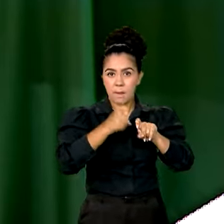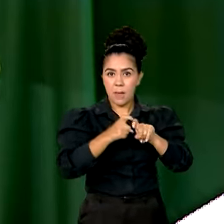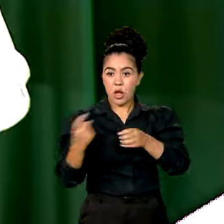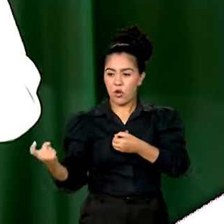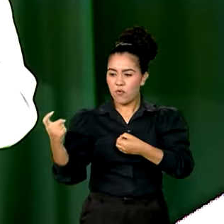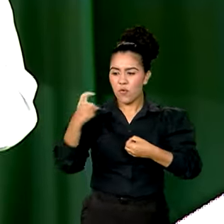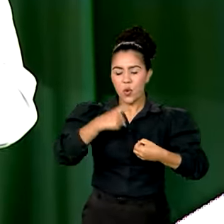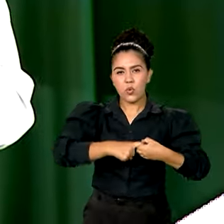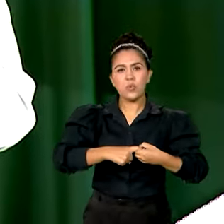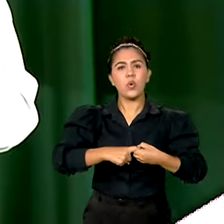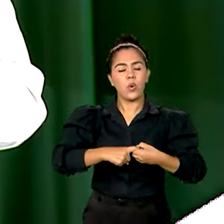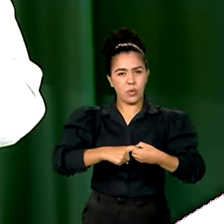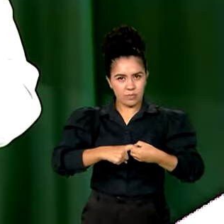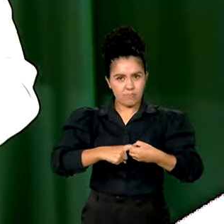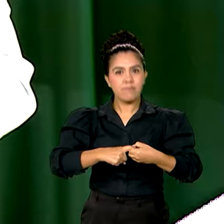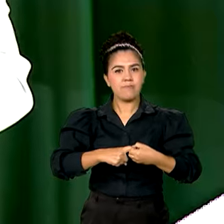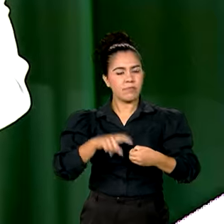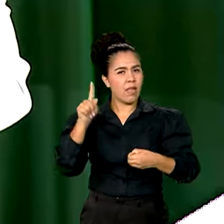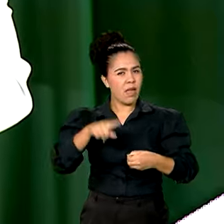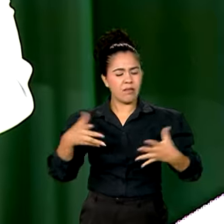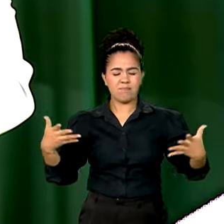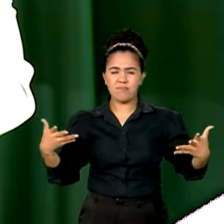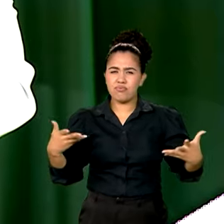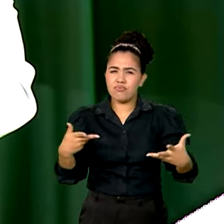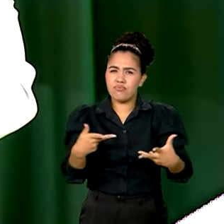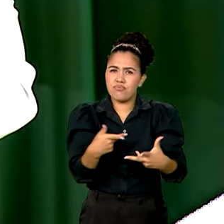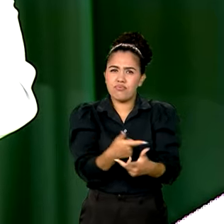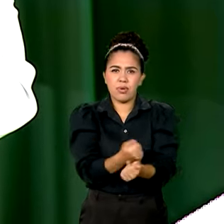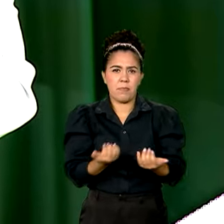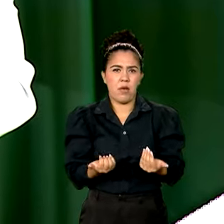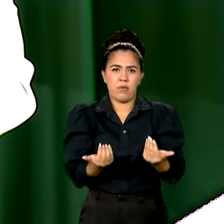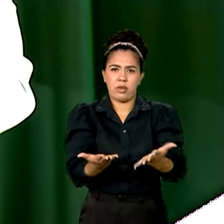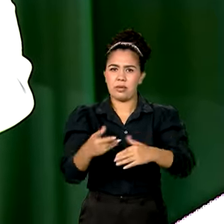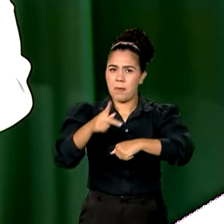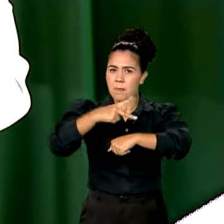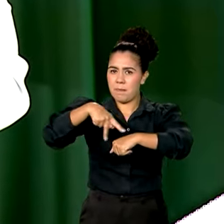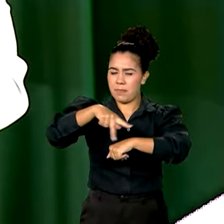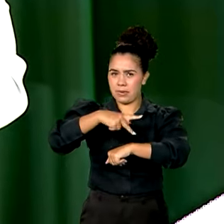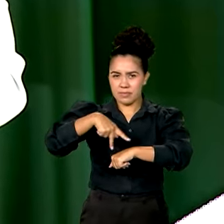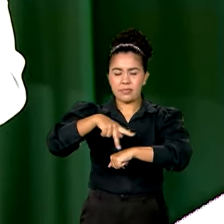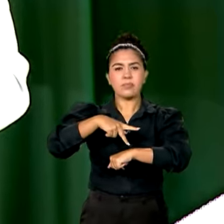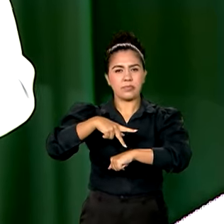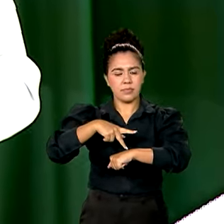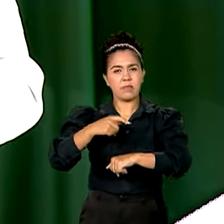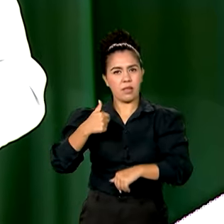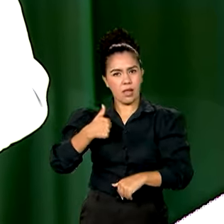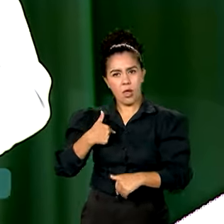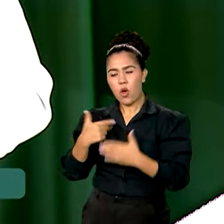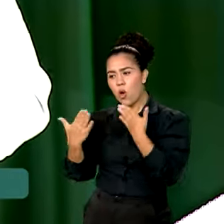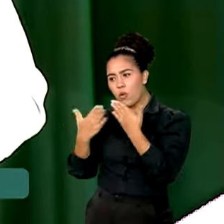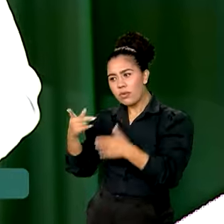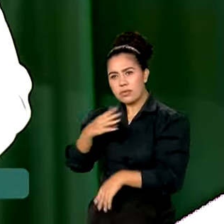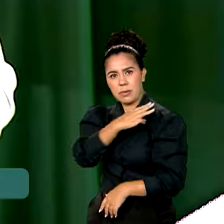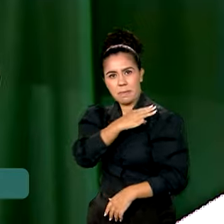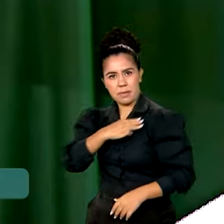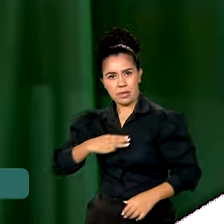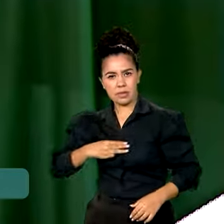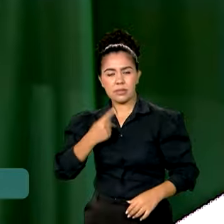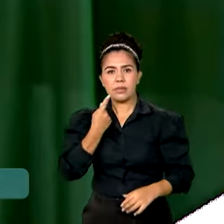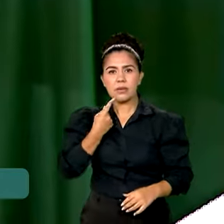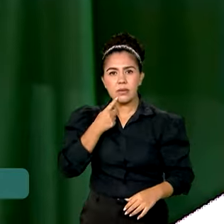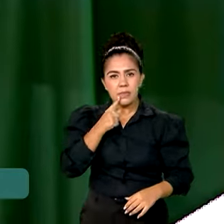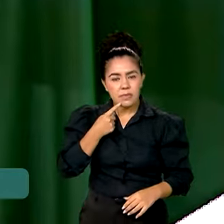é uma coisa extraordinária para esse país. Eu tenho dito para a Nívia que nós